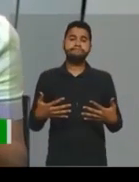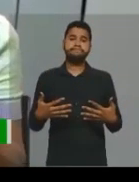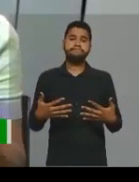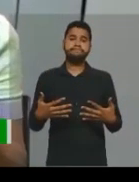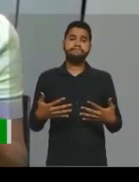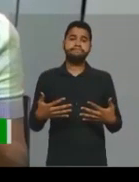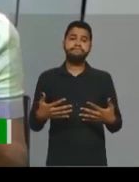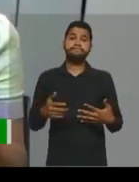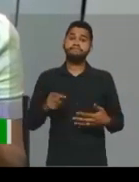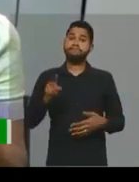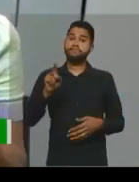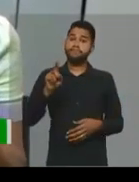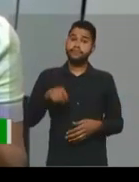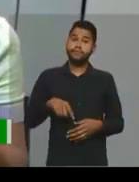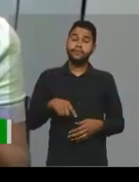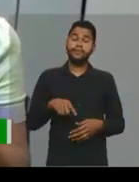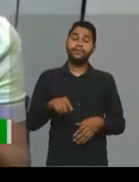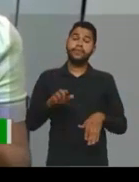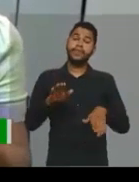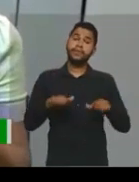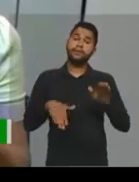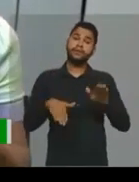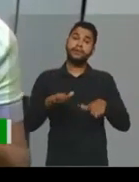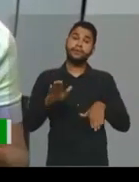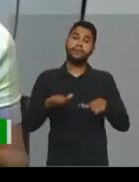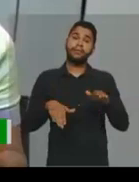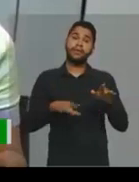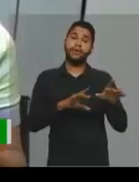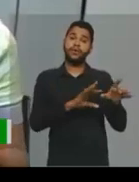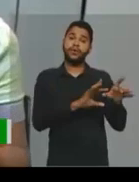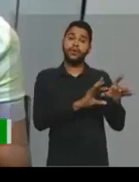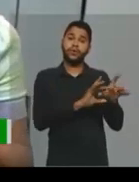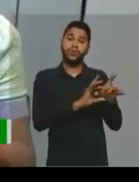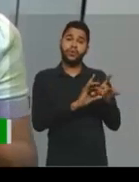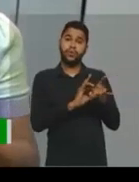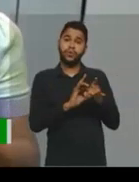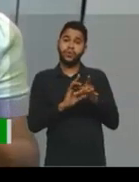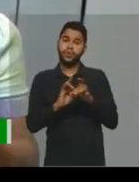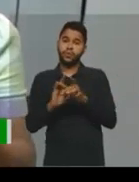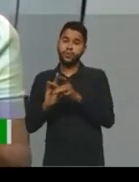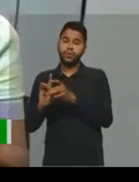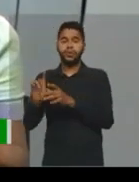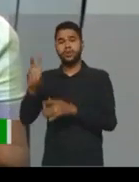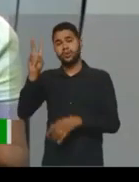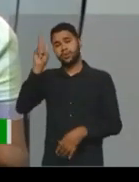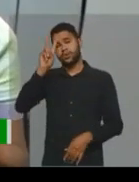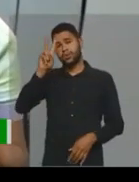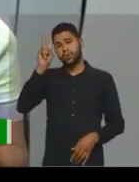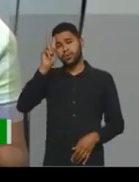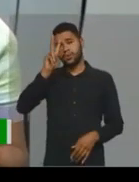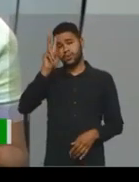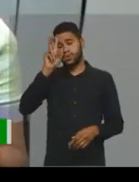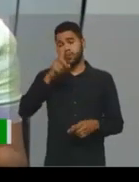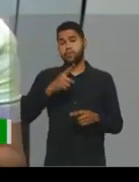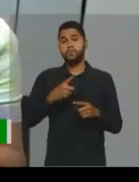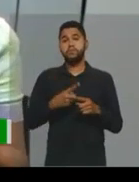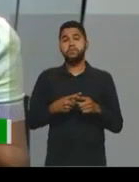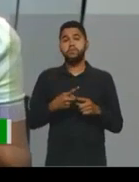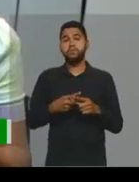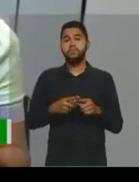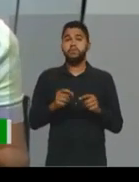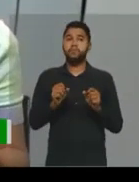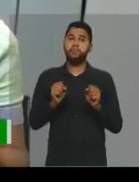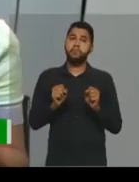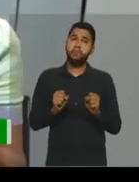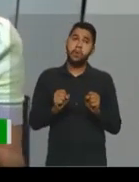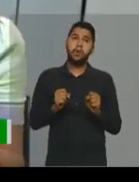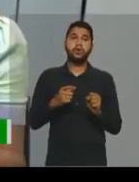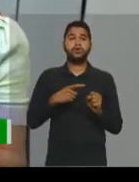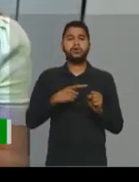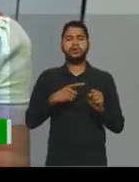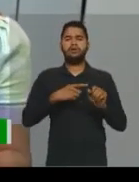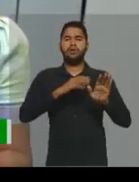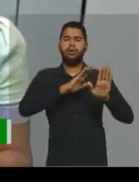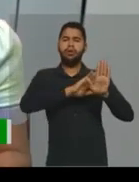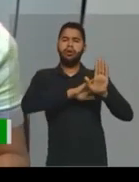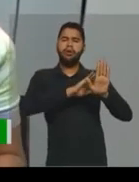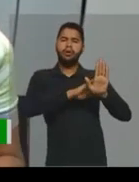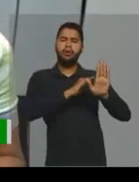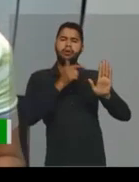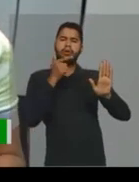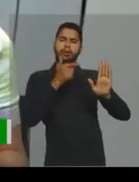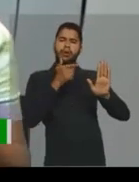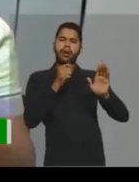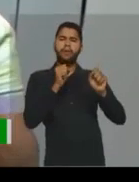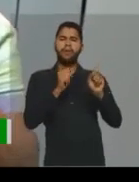depende do contexto histórico. Por quê? Porque ali pode ter a ironia, pode ter a